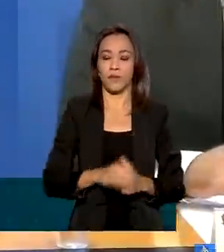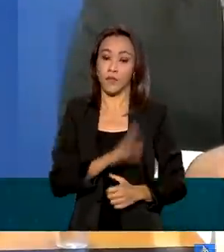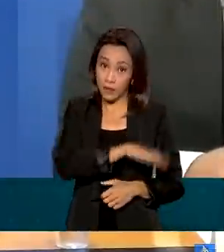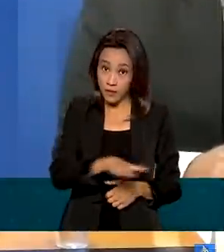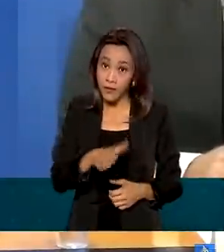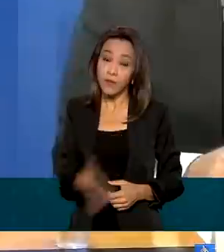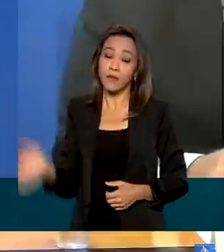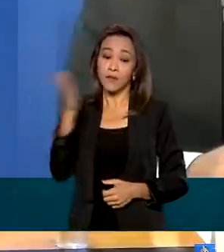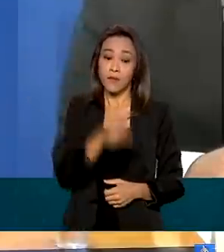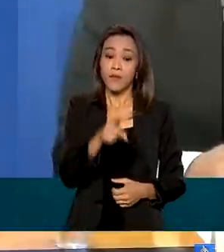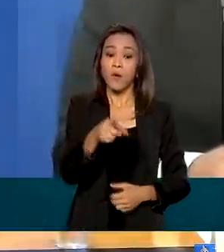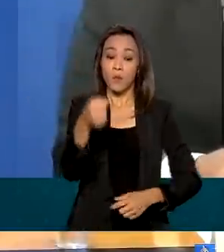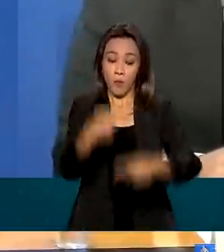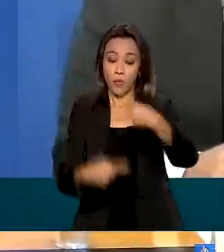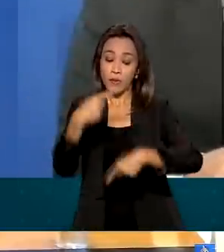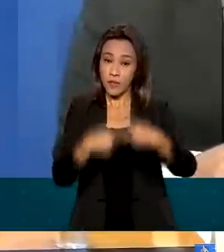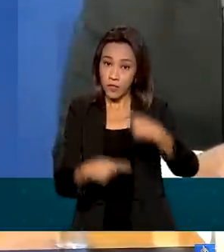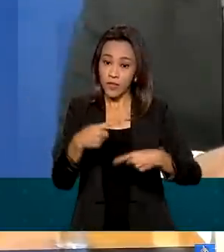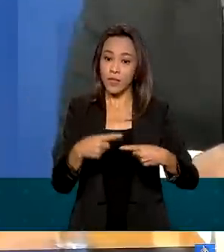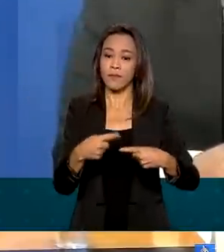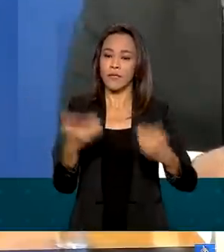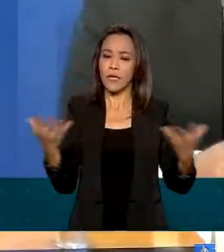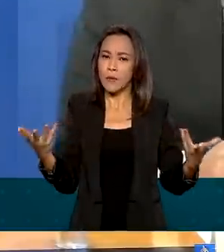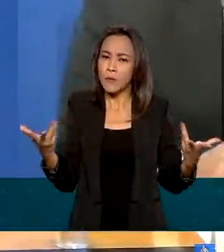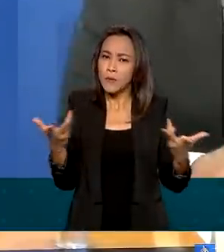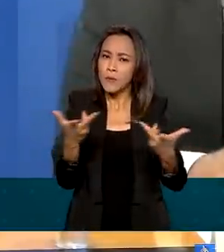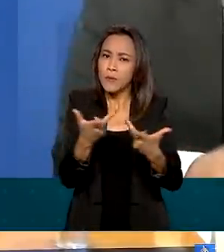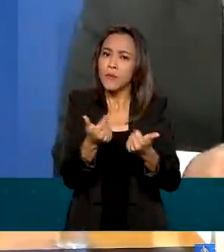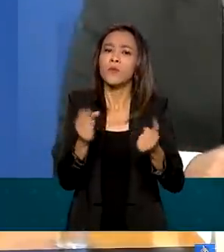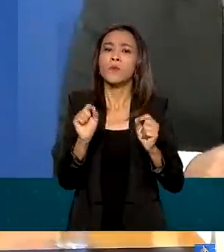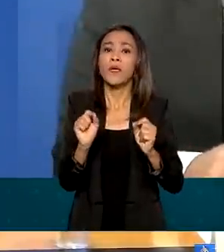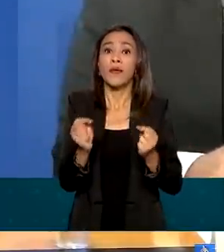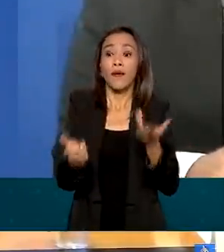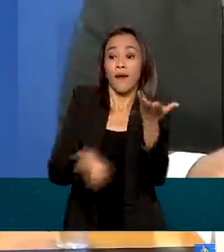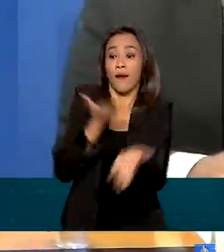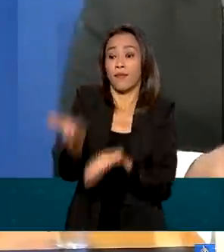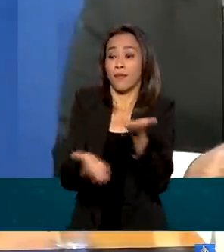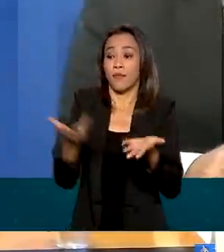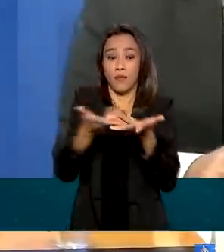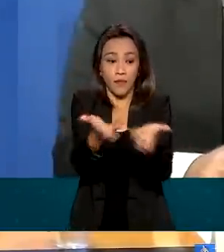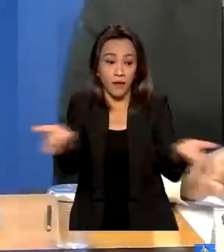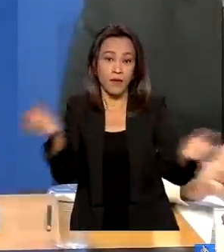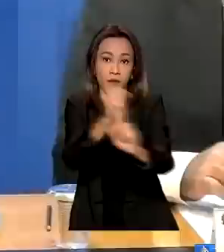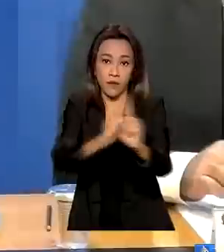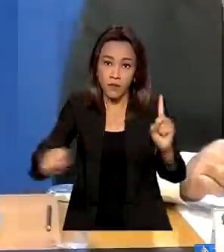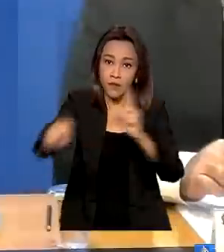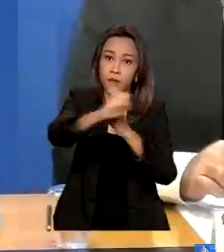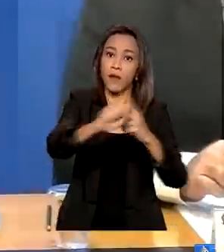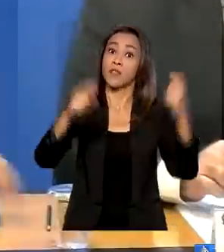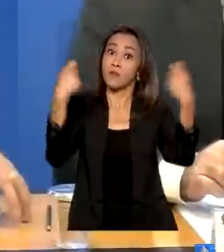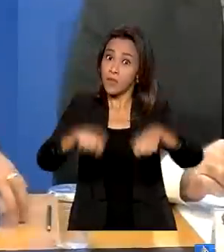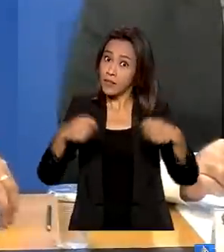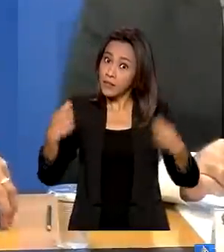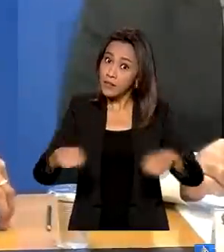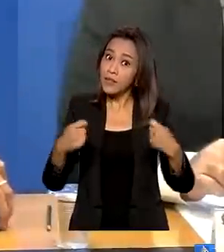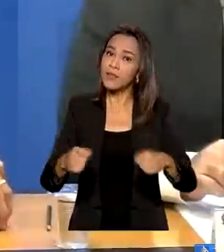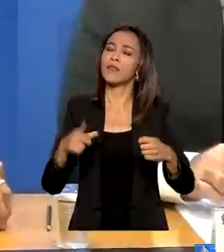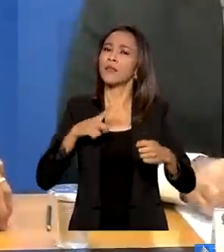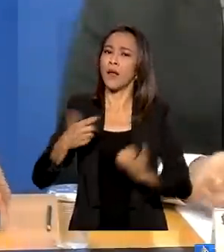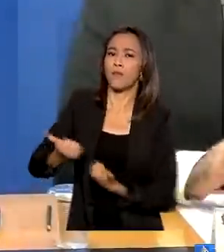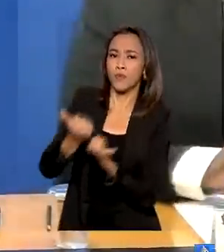que tem resultados colhidos na ponta, em forma de benefícios para a população, precisa ser feita com muita